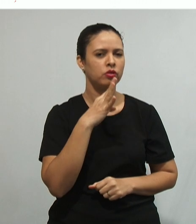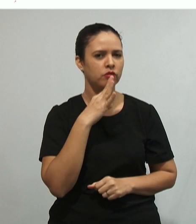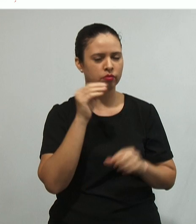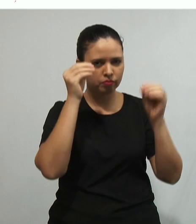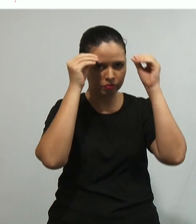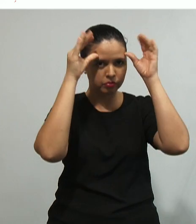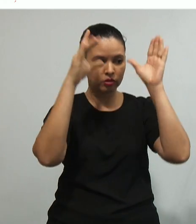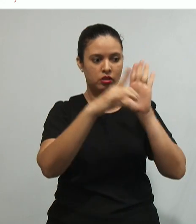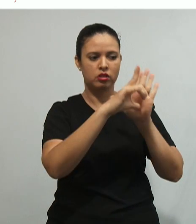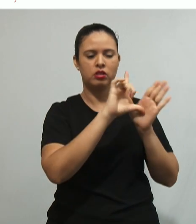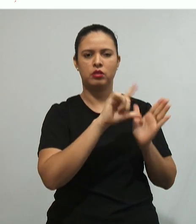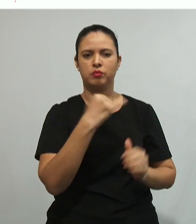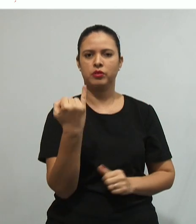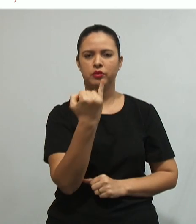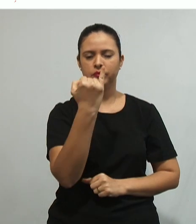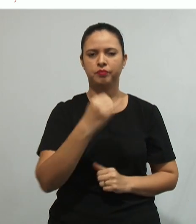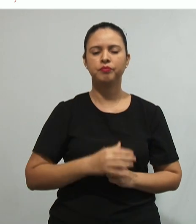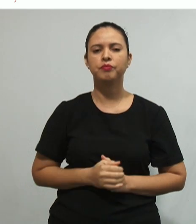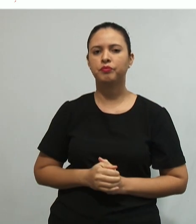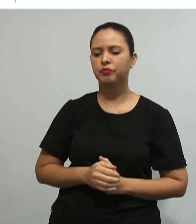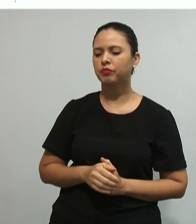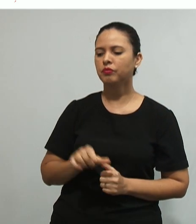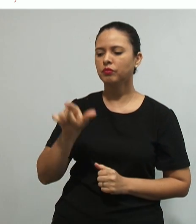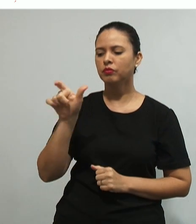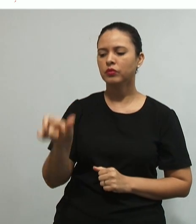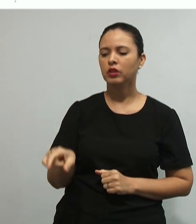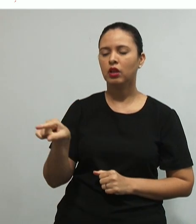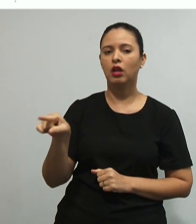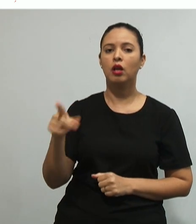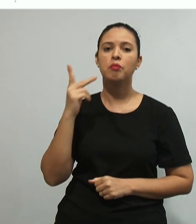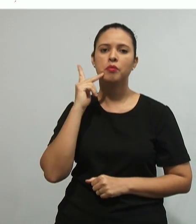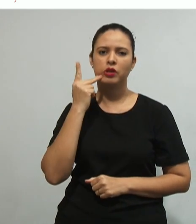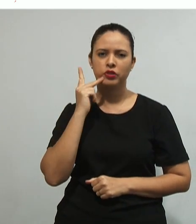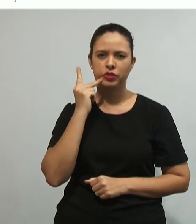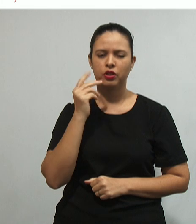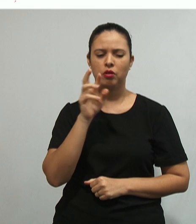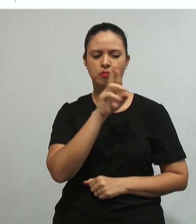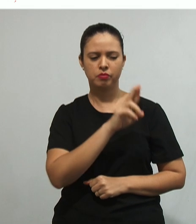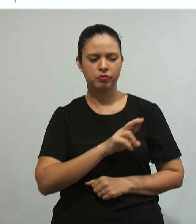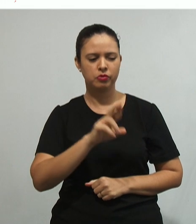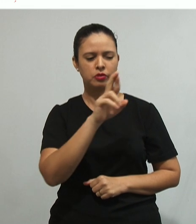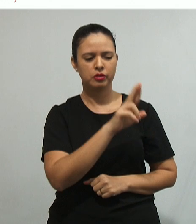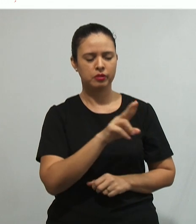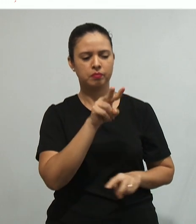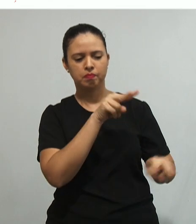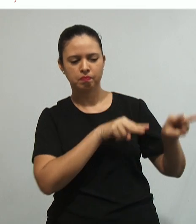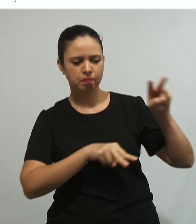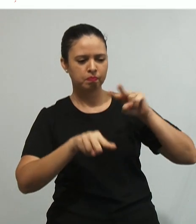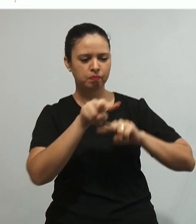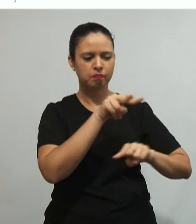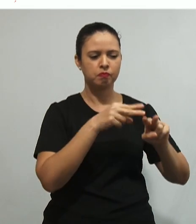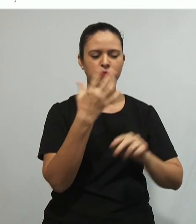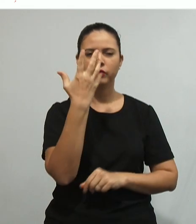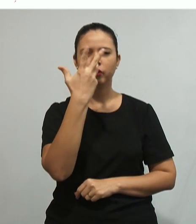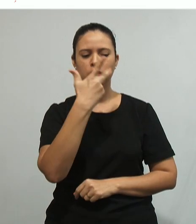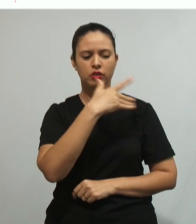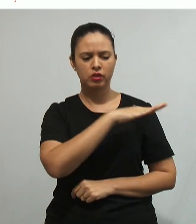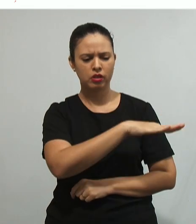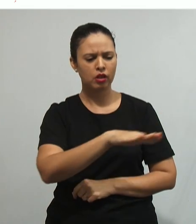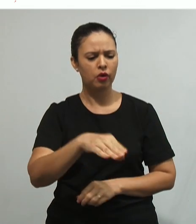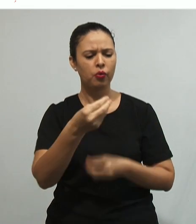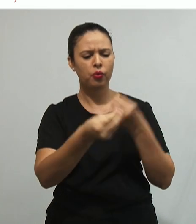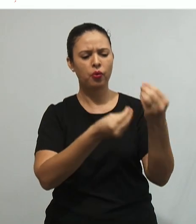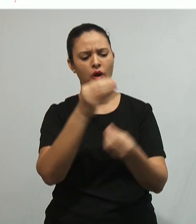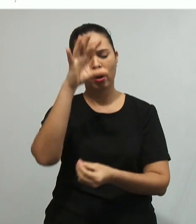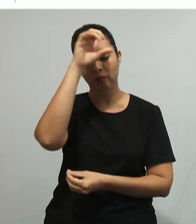pesquisas do Piaget aconteceram por meio de observações, tá? Ele observava como as crianças construíam os